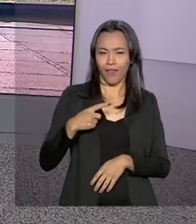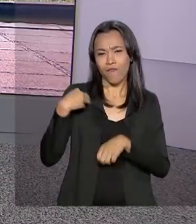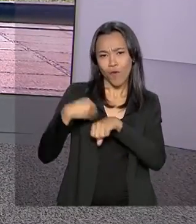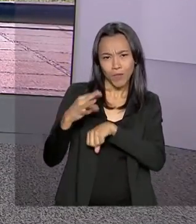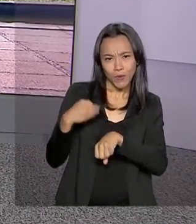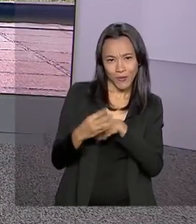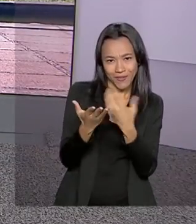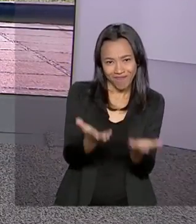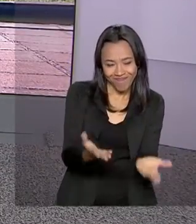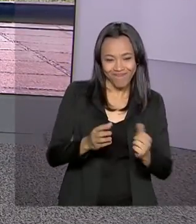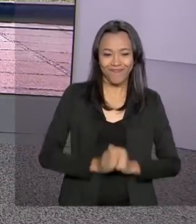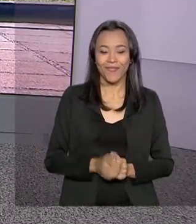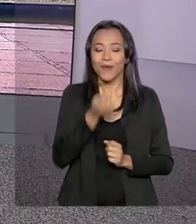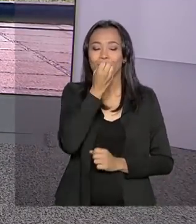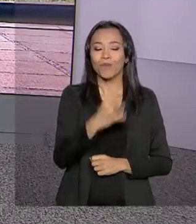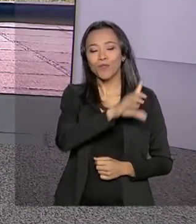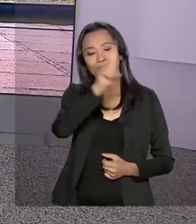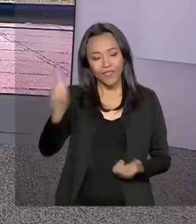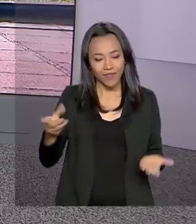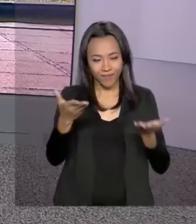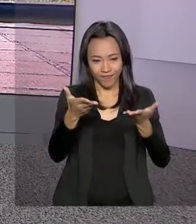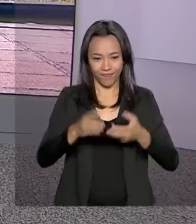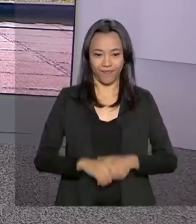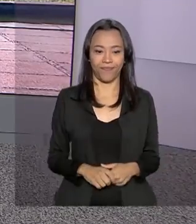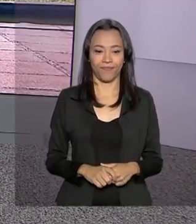pra gente. Olá Luana, muito bom dia pra você.